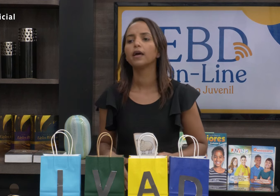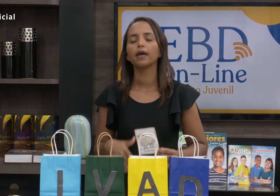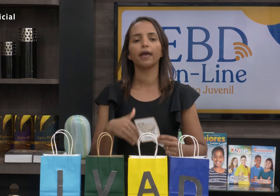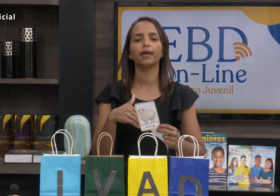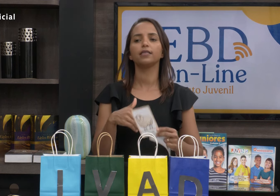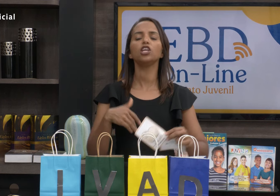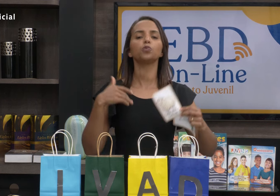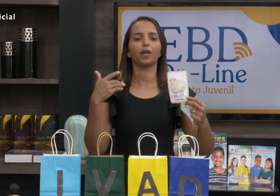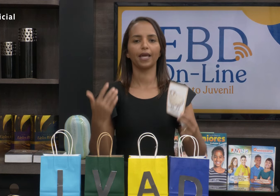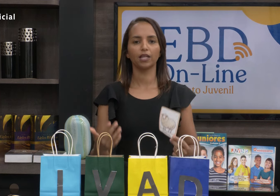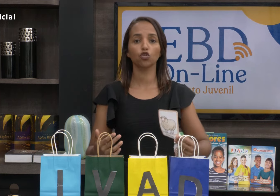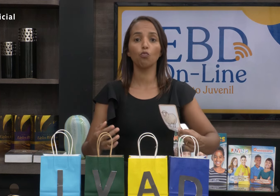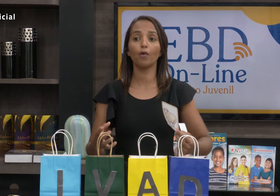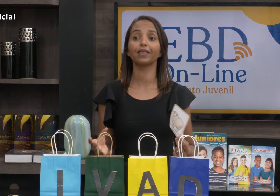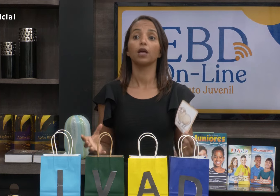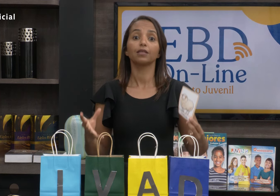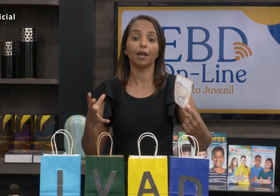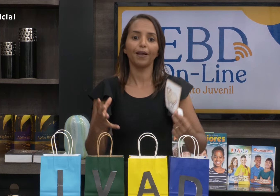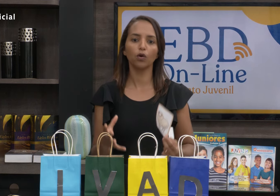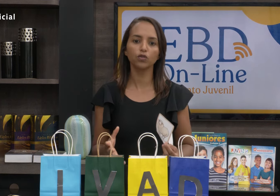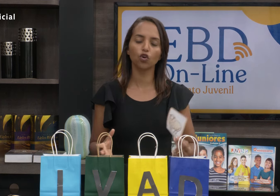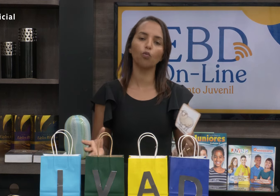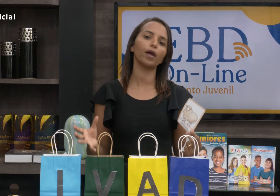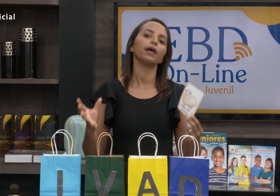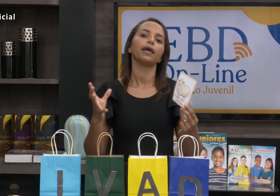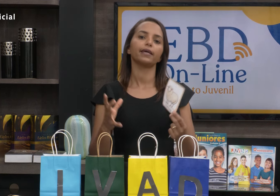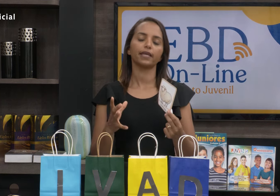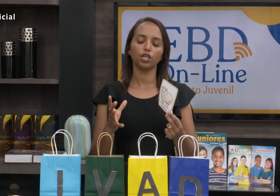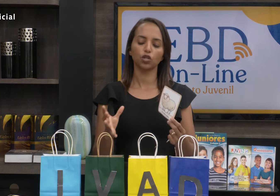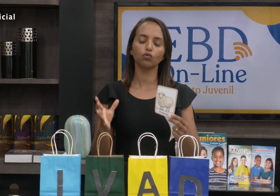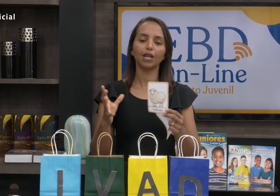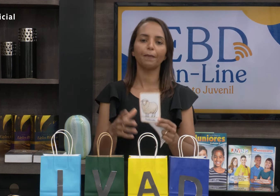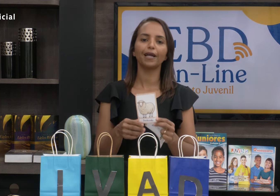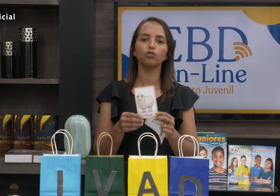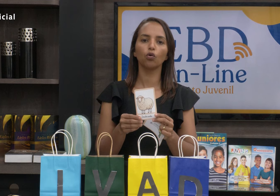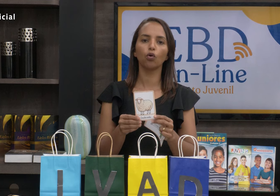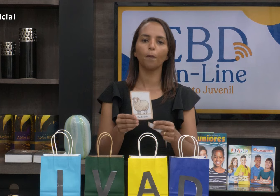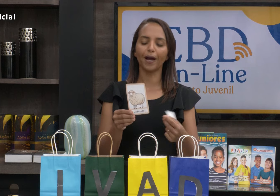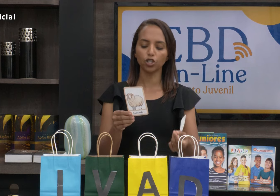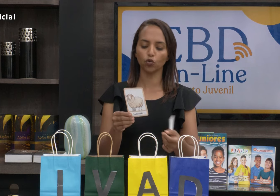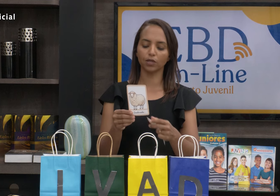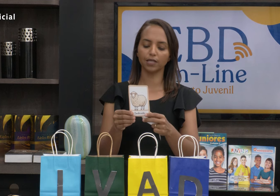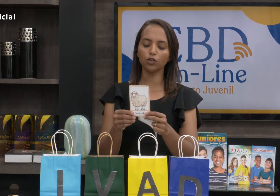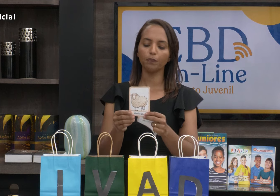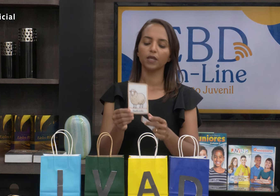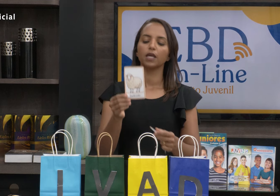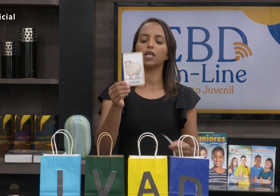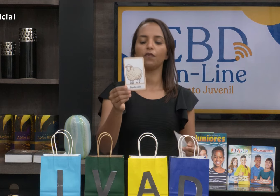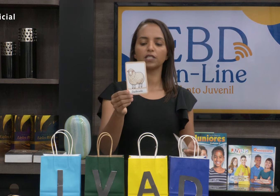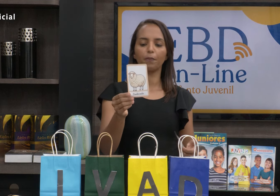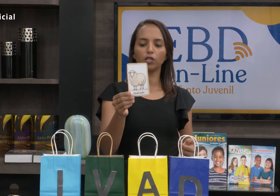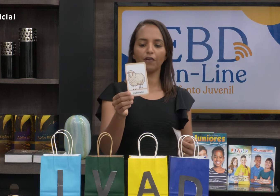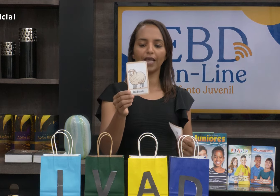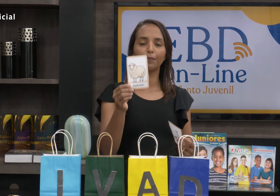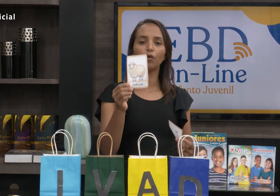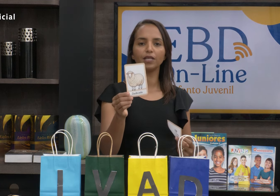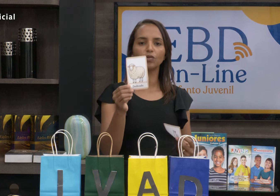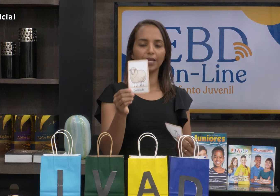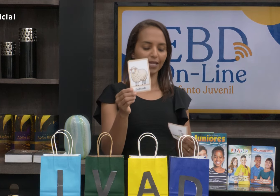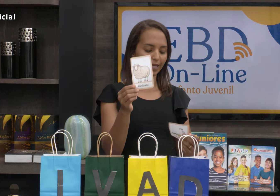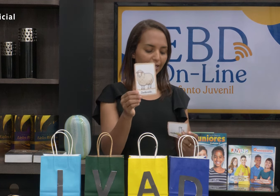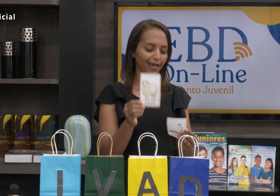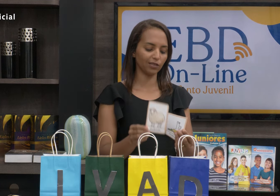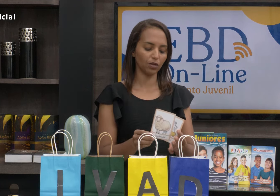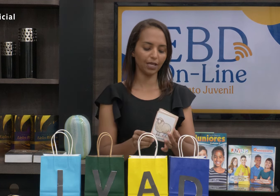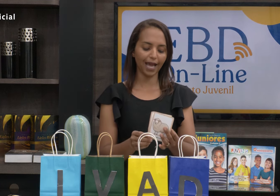mesmo diz para elas como é trabalhoso e como é essa questão do trabalho do pastor, tá certo? E você pode falar que por